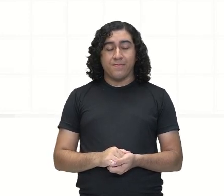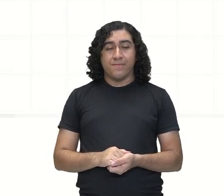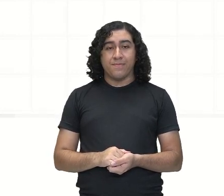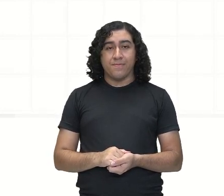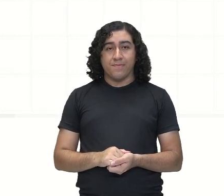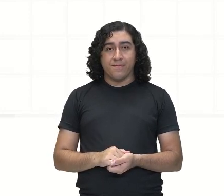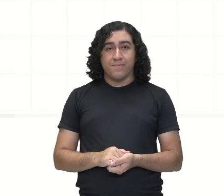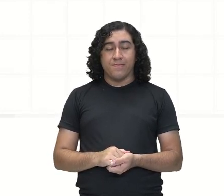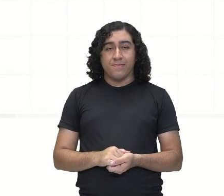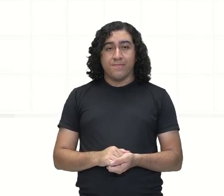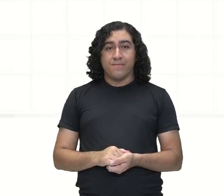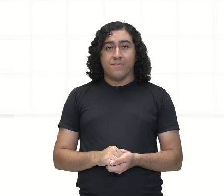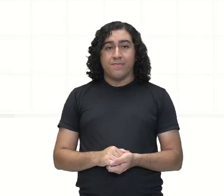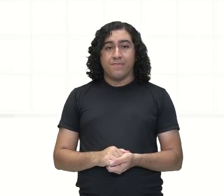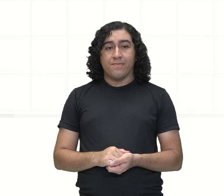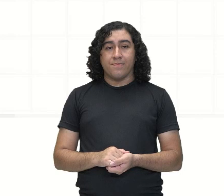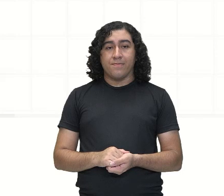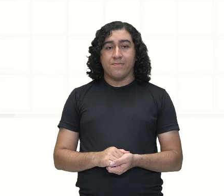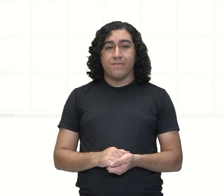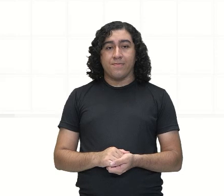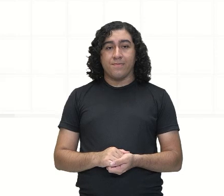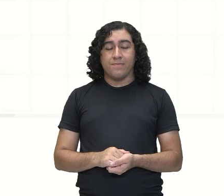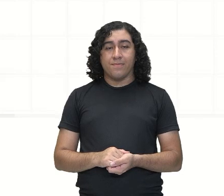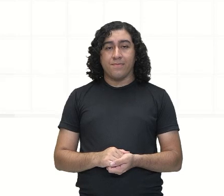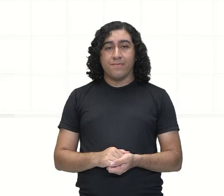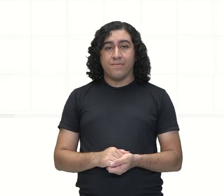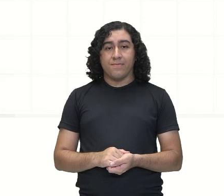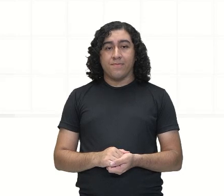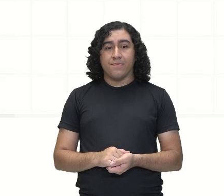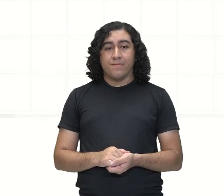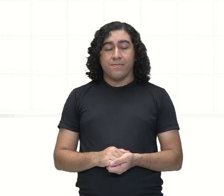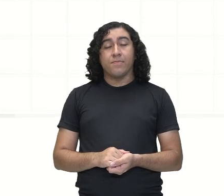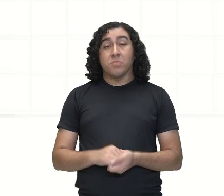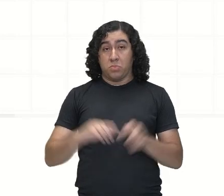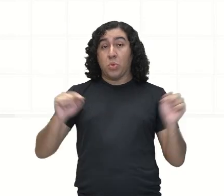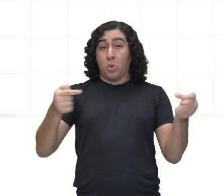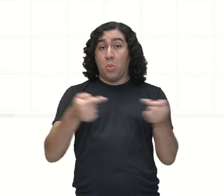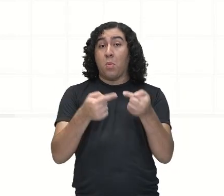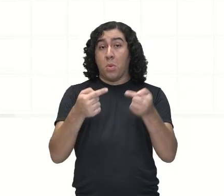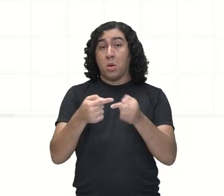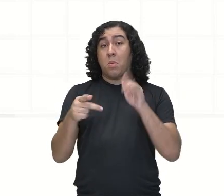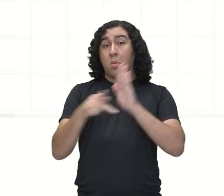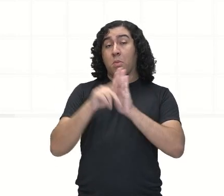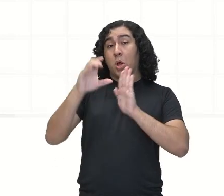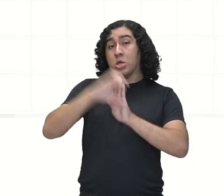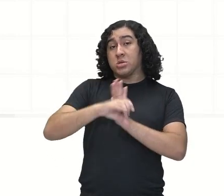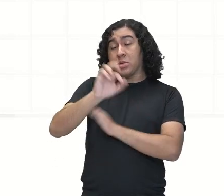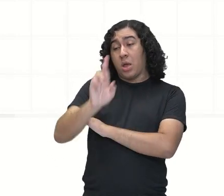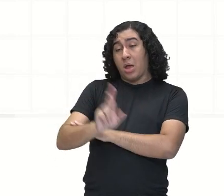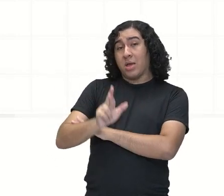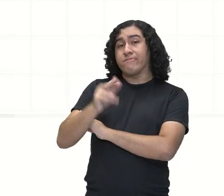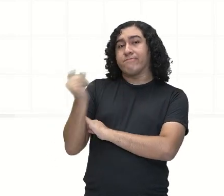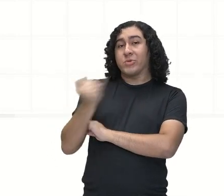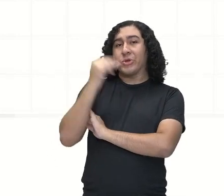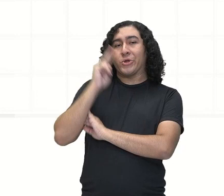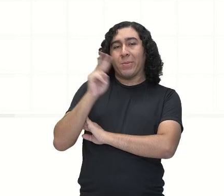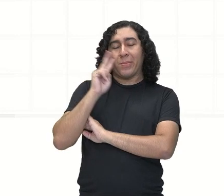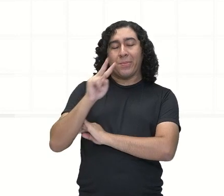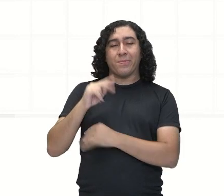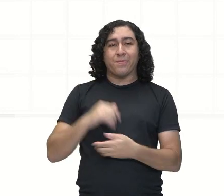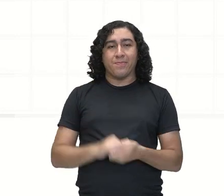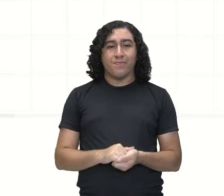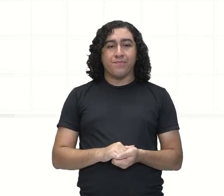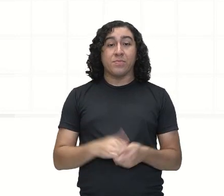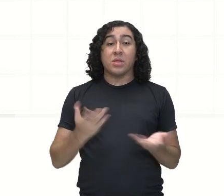Do diâmetro. Tá? É isso que é muito importante a gente saber. Bem, os